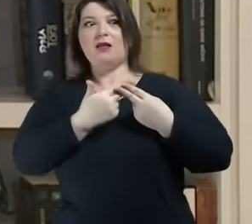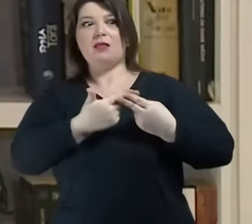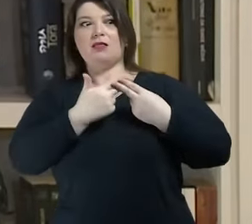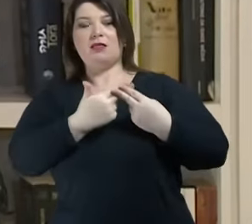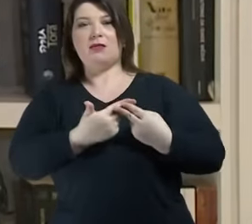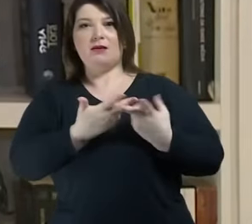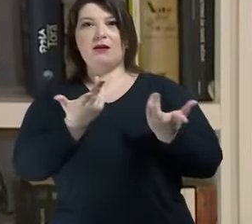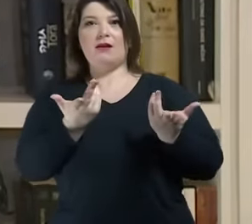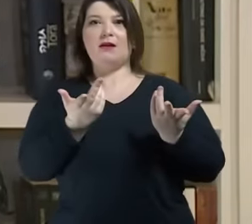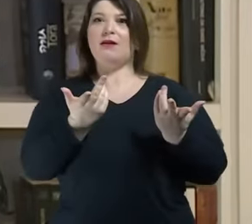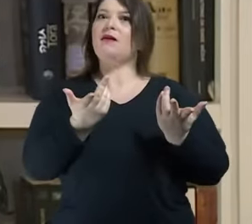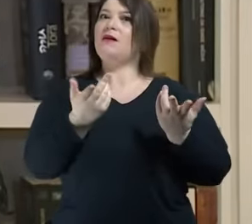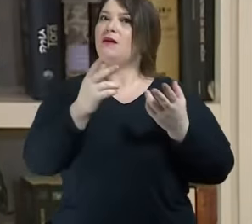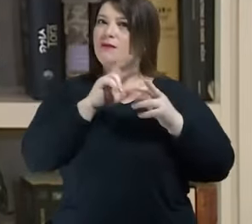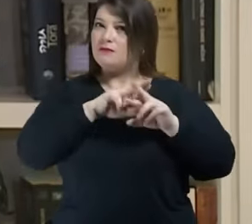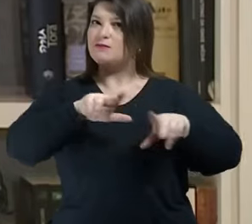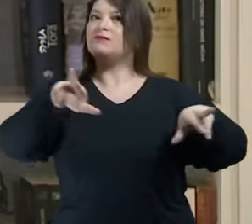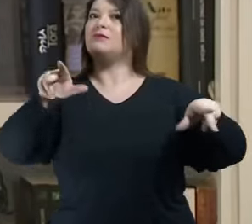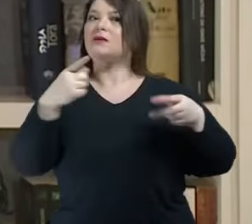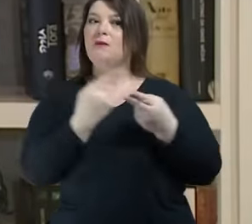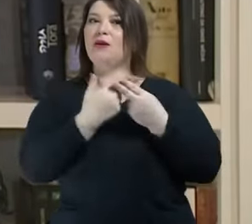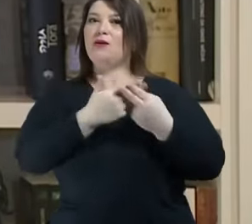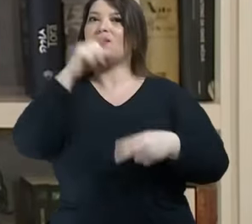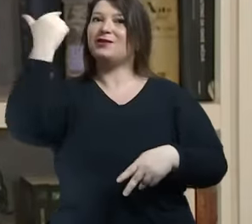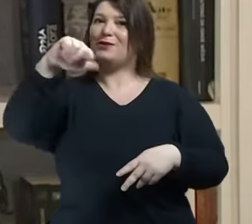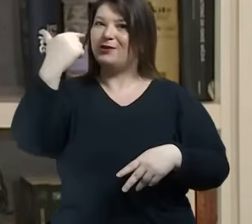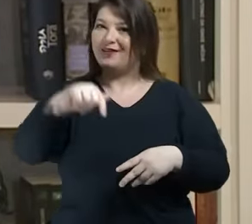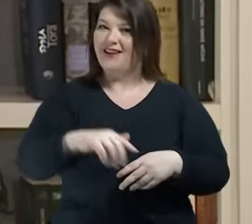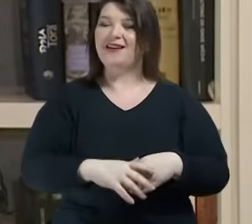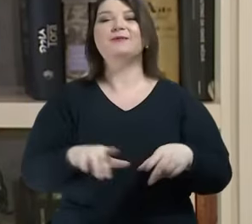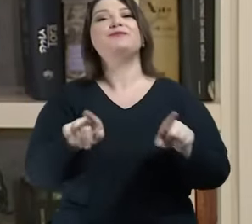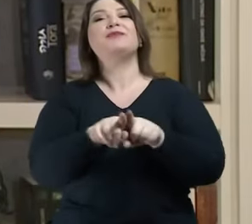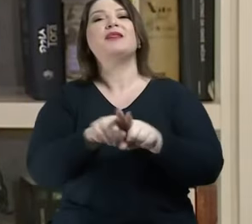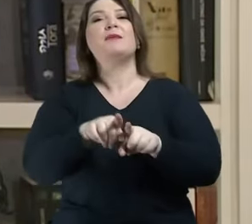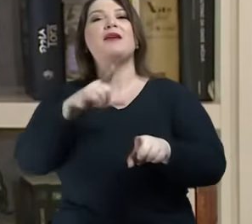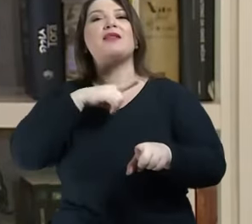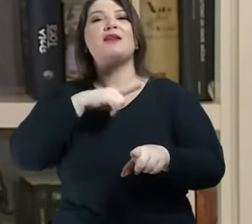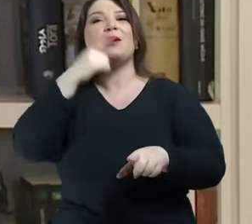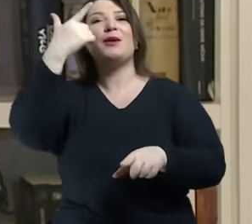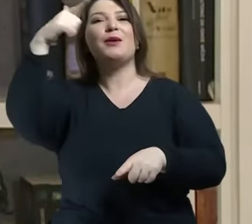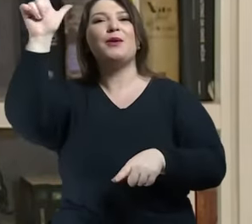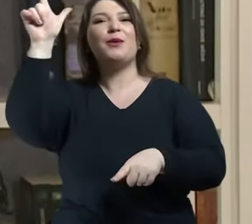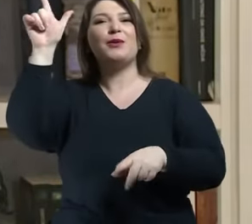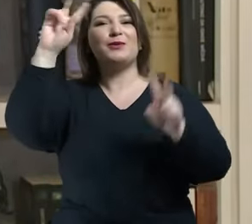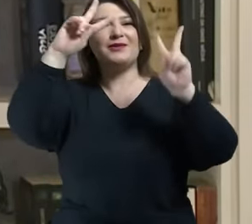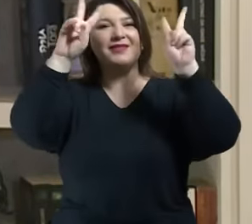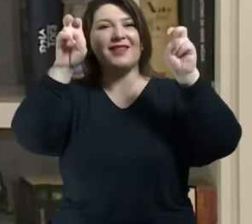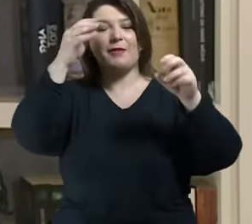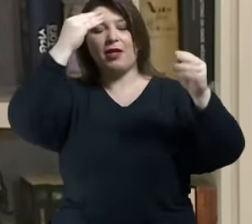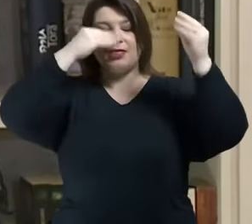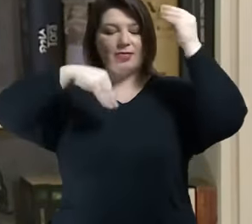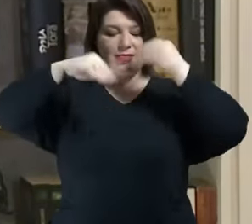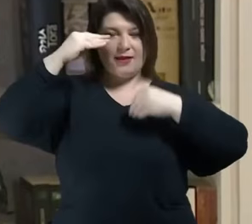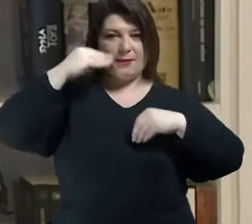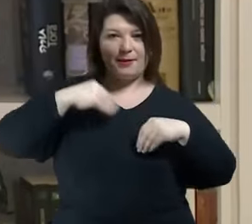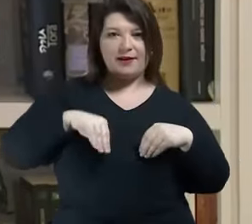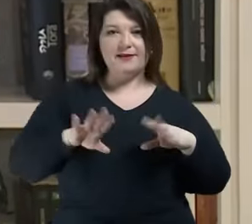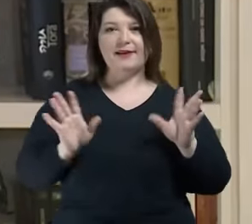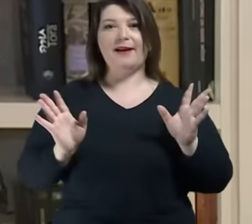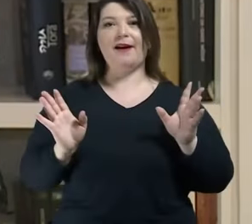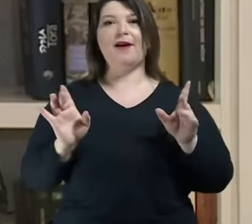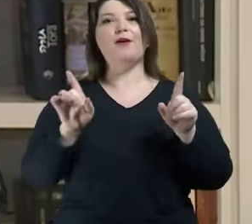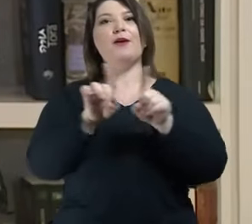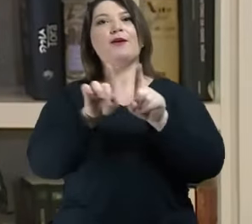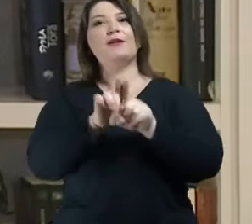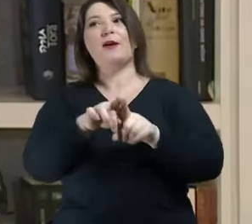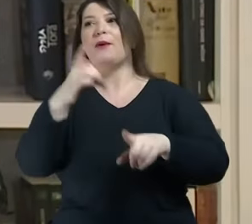Schwartz. Nós tivemos Depressão e Sentido com Contardo Caligares. Tivemos também Solidão e Convívio com Christian Dunker.